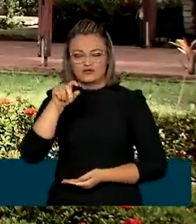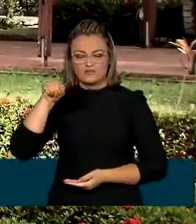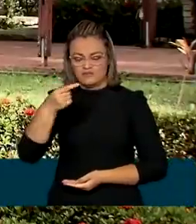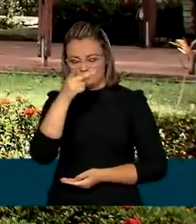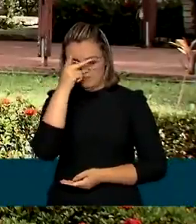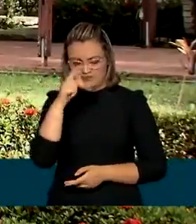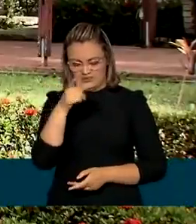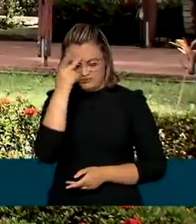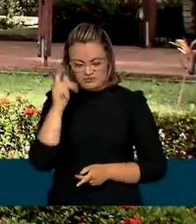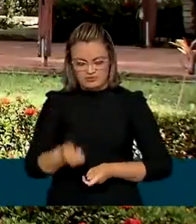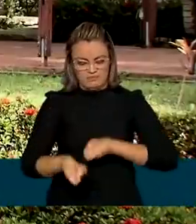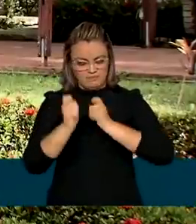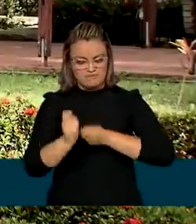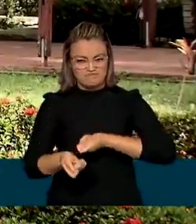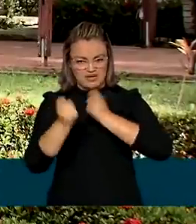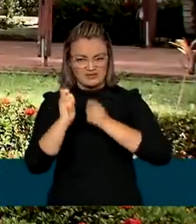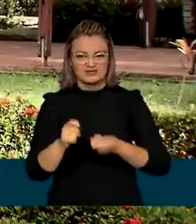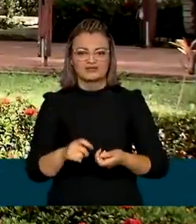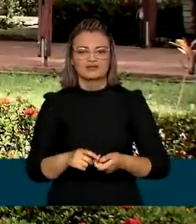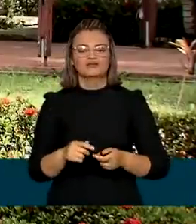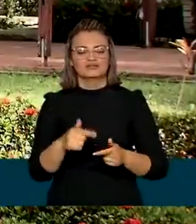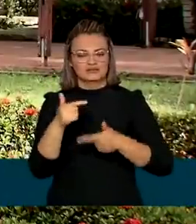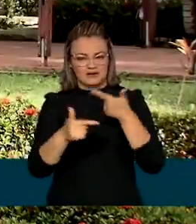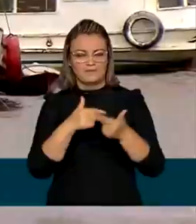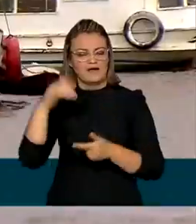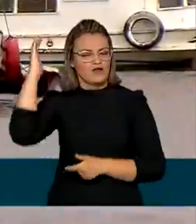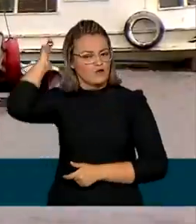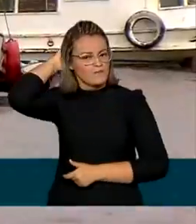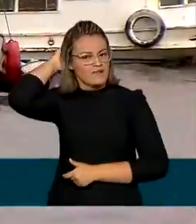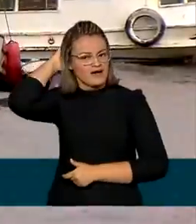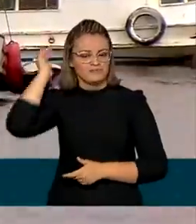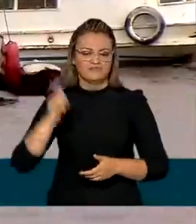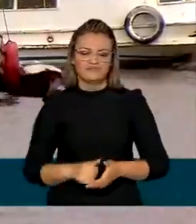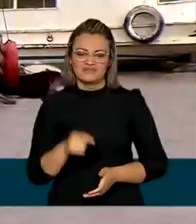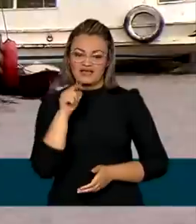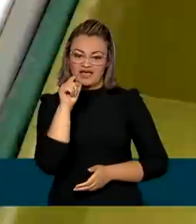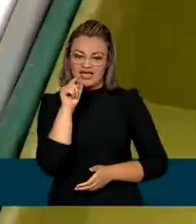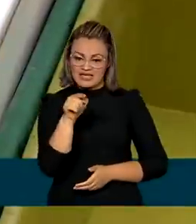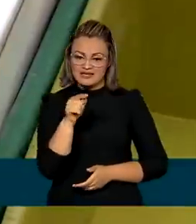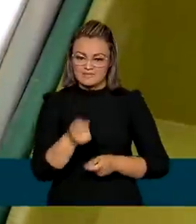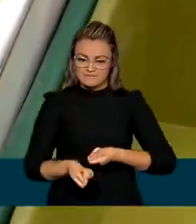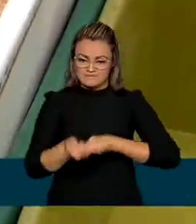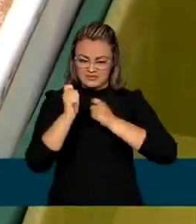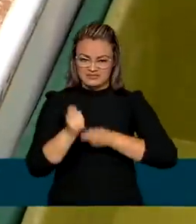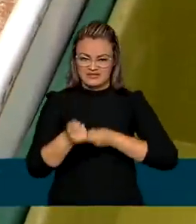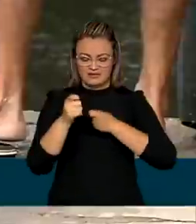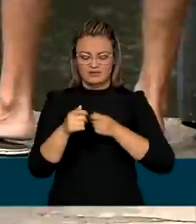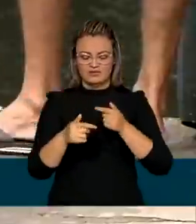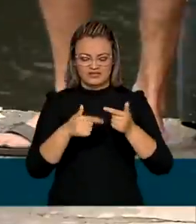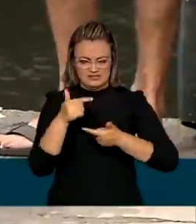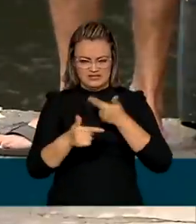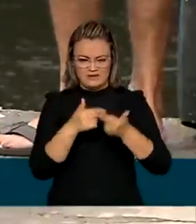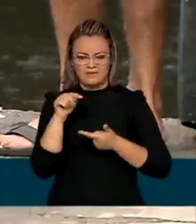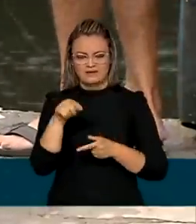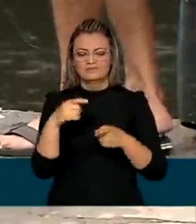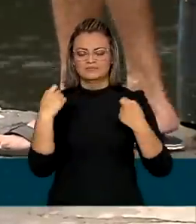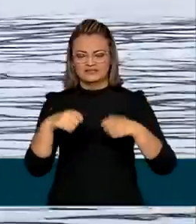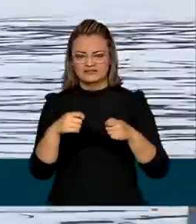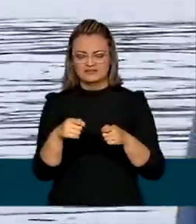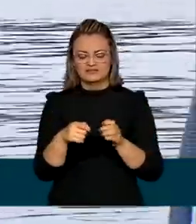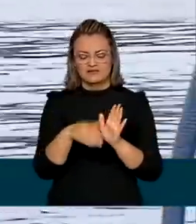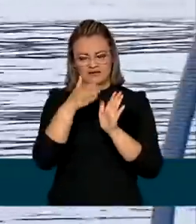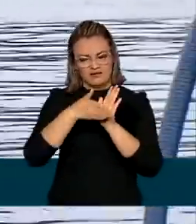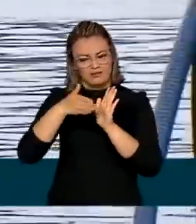artesanais ativos do Estado do Pará. Para o pescador se enquadrar na categoria artesanal, ele precisa seguir